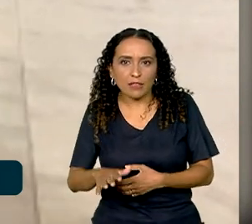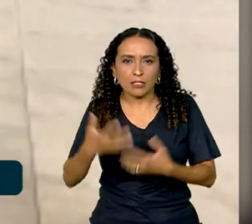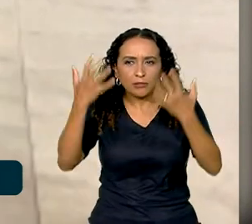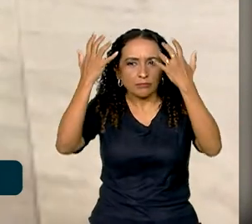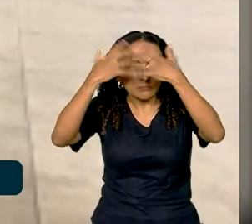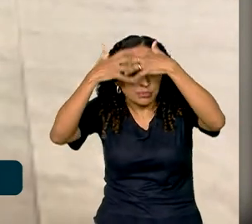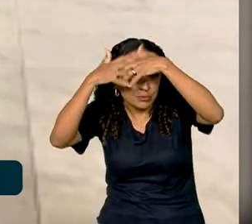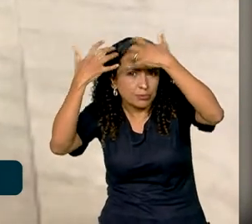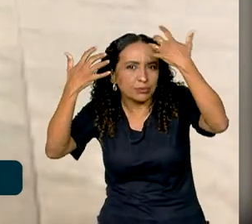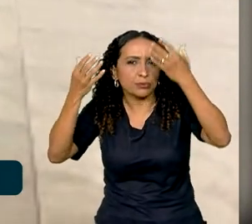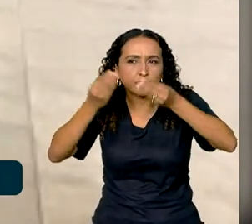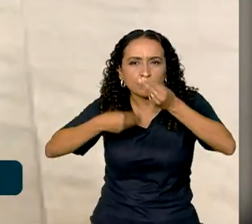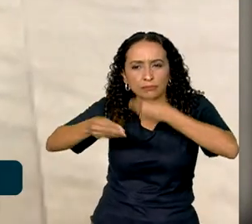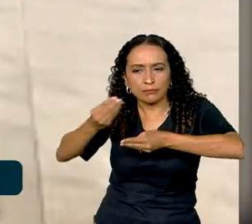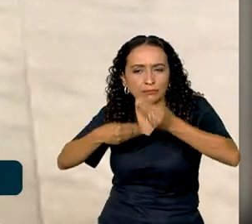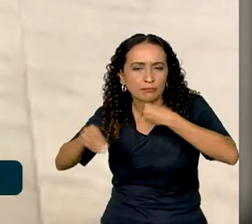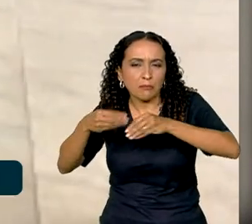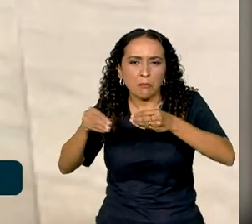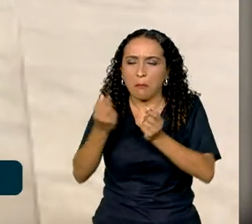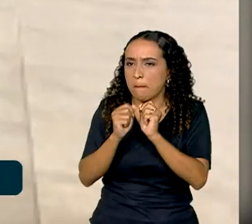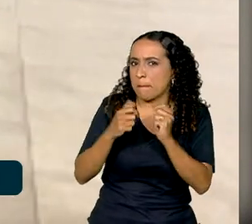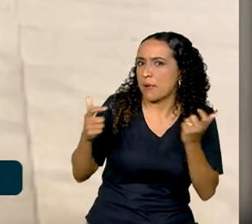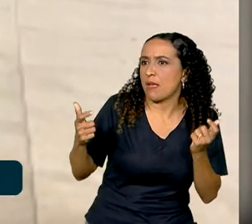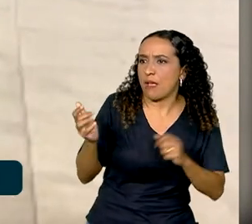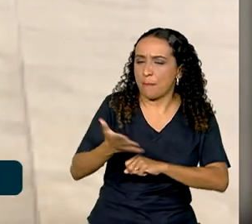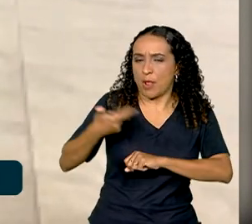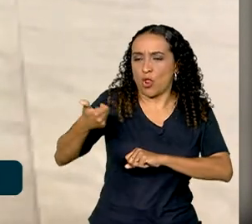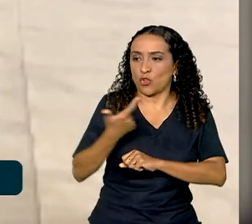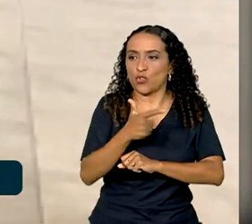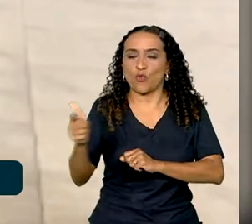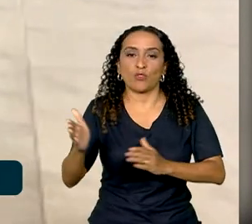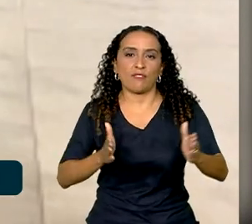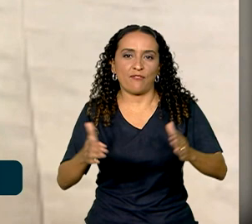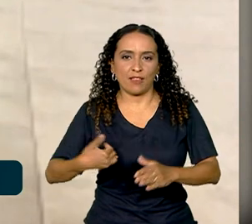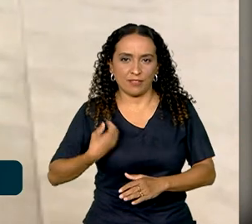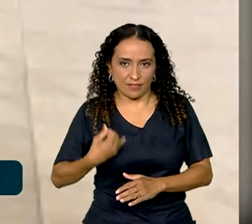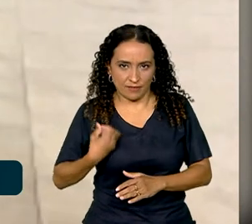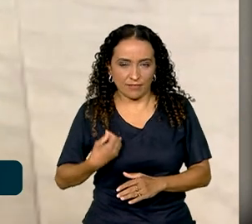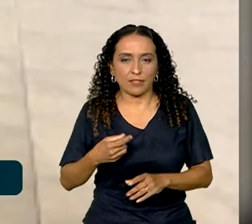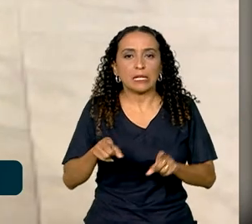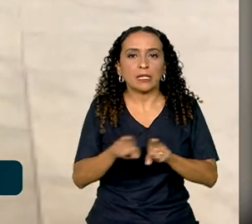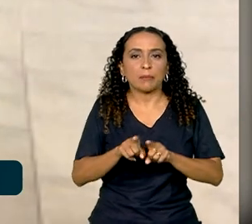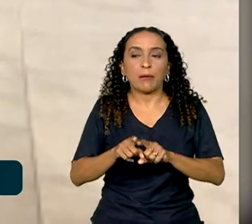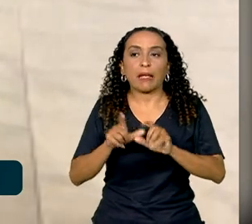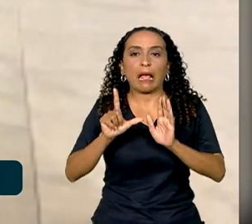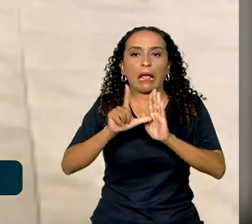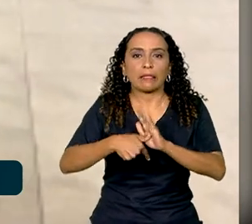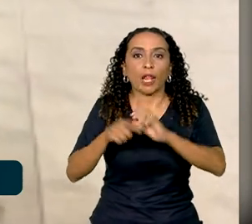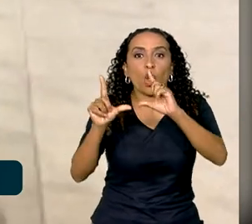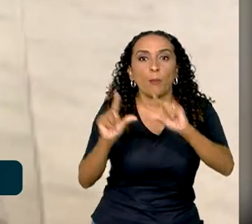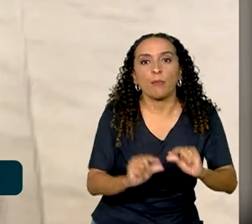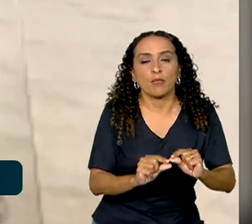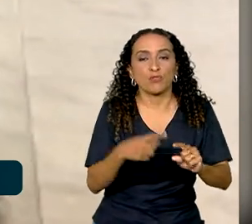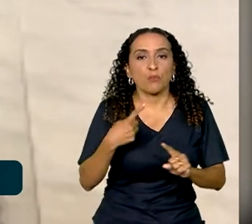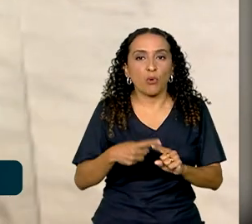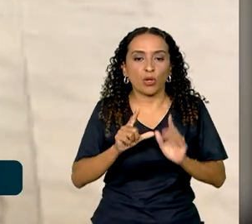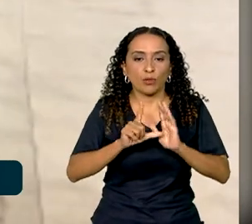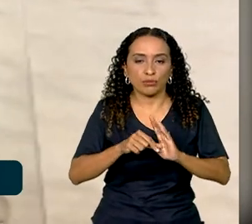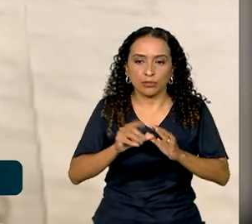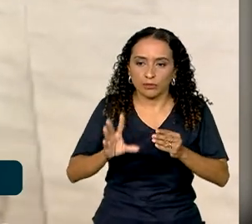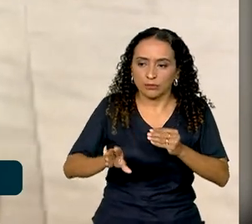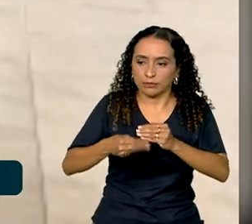cérebro com uma neuroplasticidade muito maior do que nas outras fases da vida dela e com menos atraso, porque os atrasos vão sendo